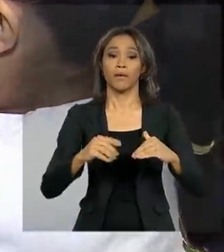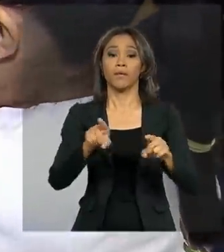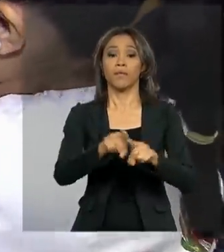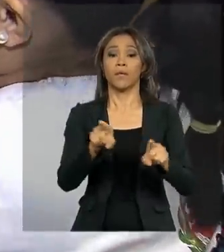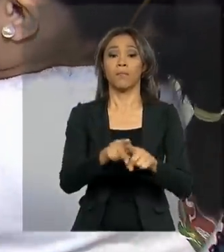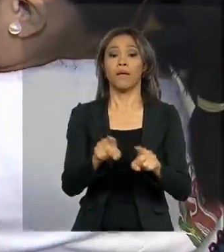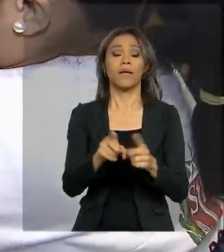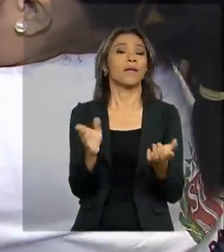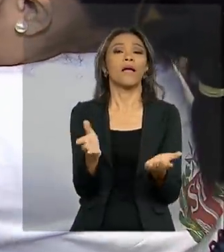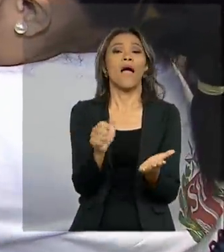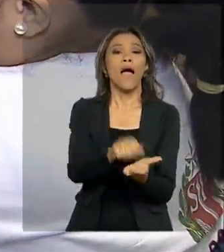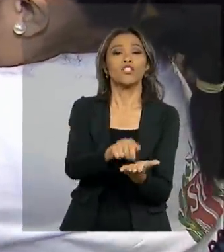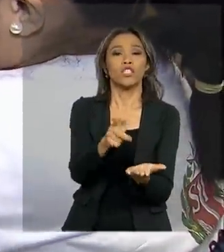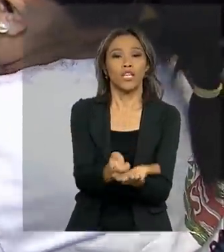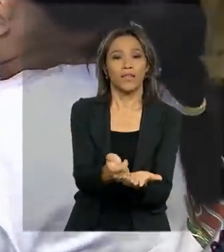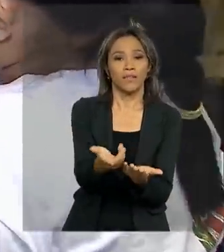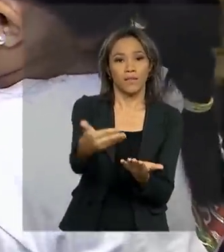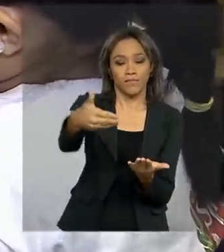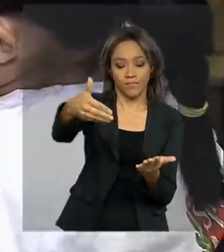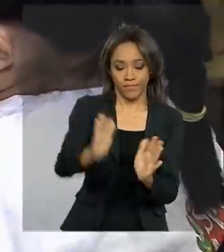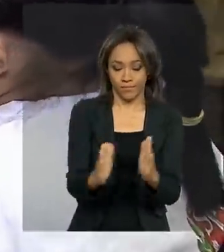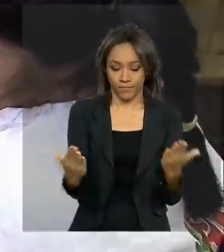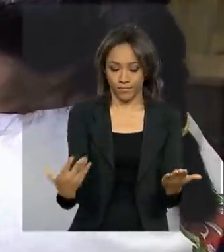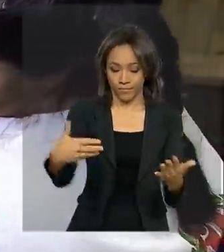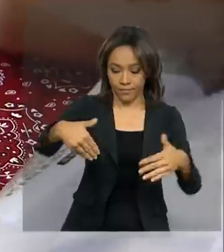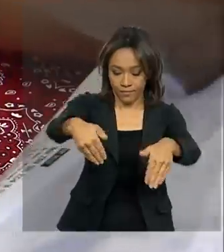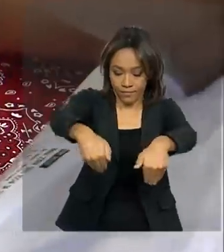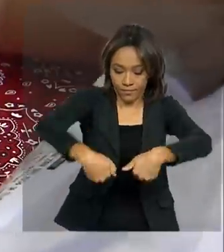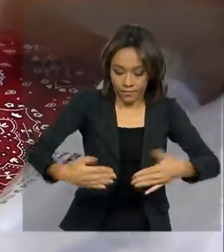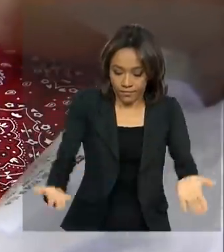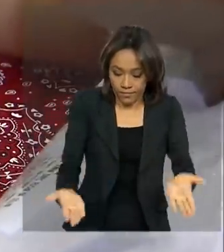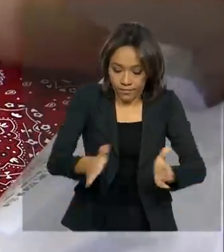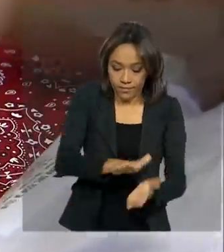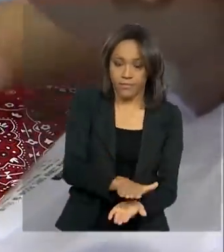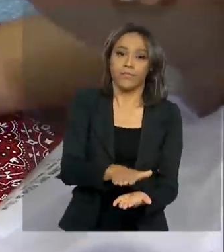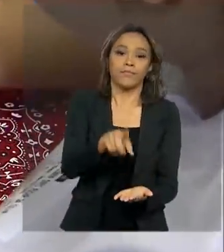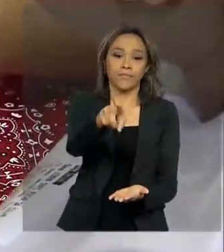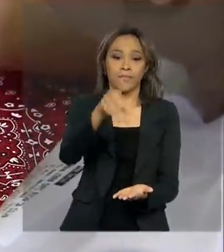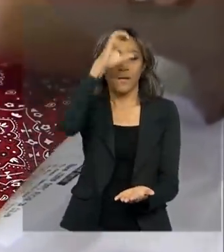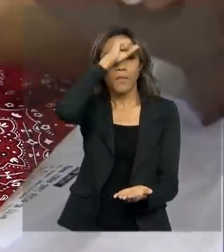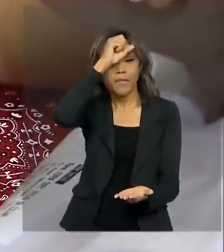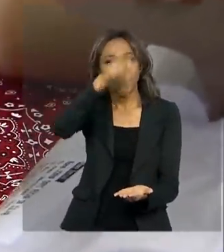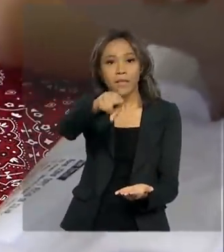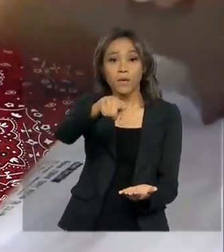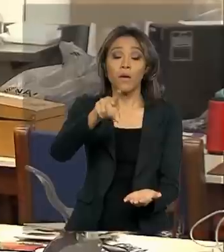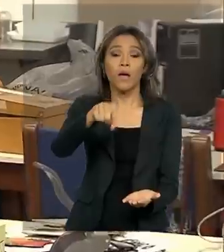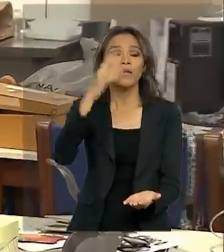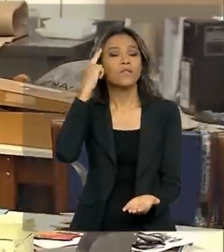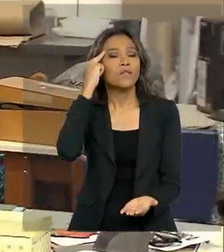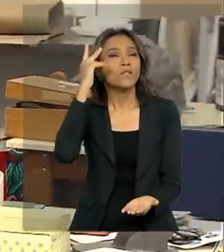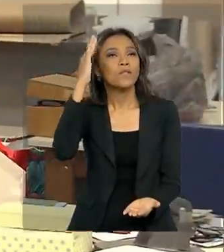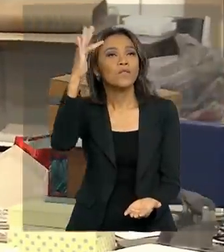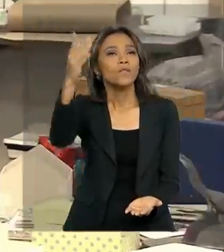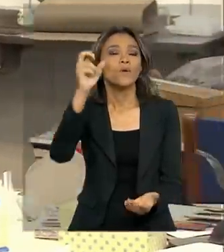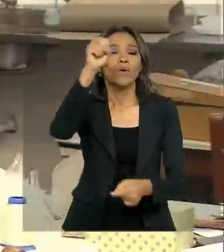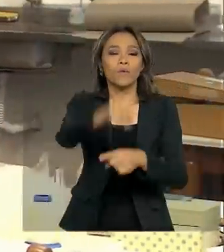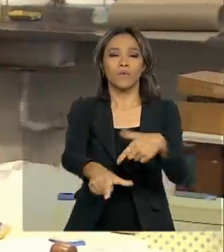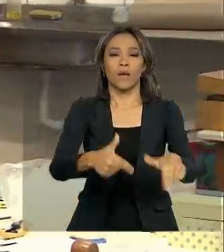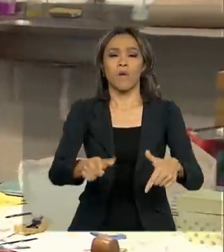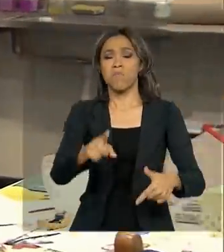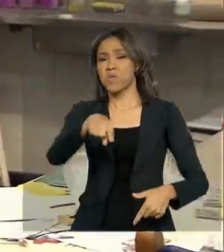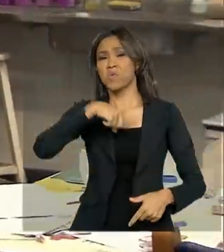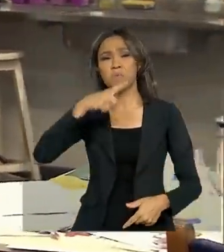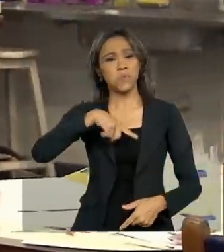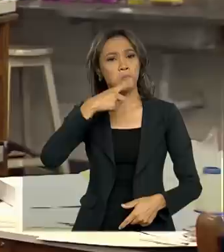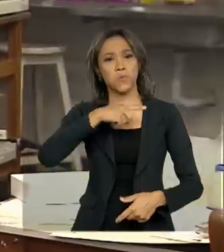de agendas e cadernos para complementar a renda familiar. O sonho dela era conquistar um emprego, mas nunca conseguiu entrar